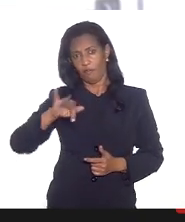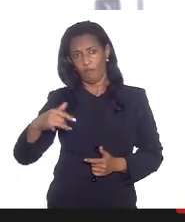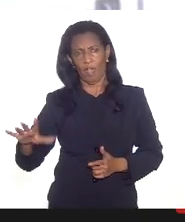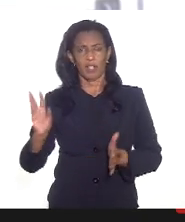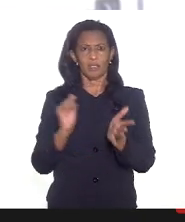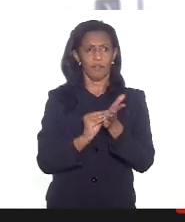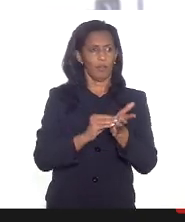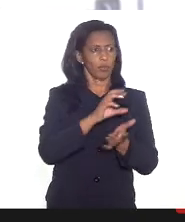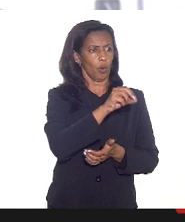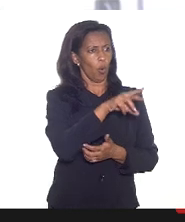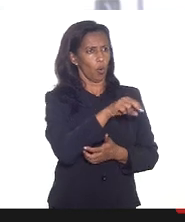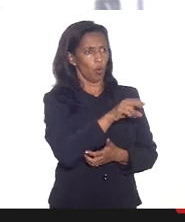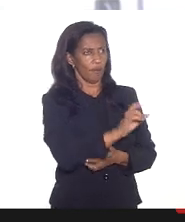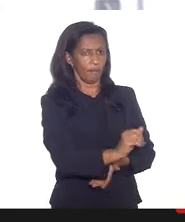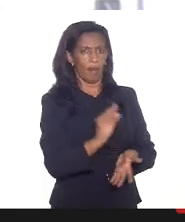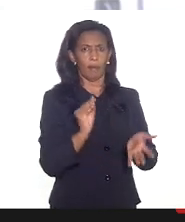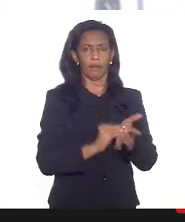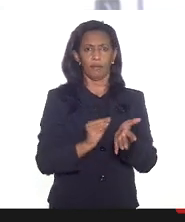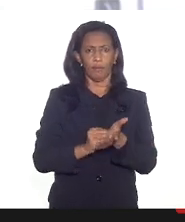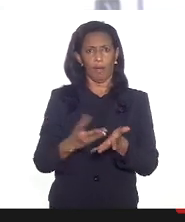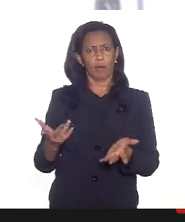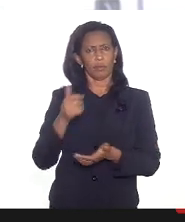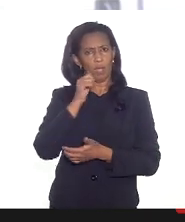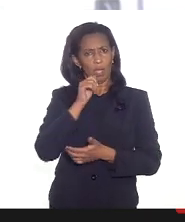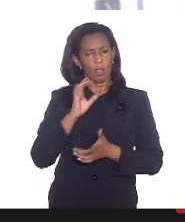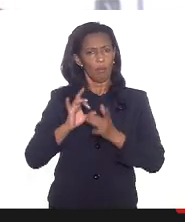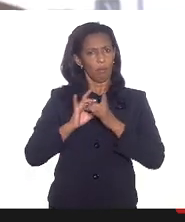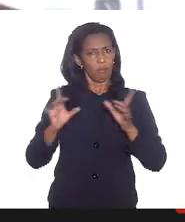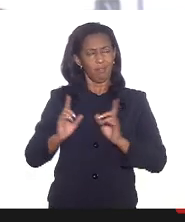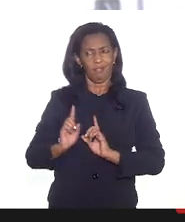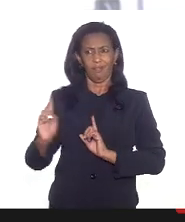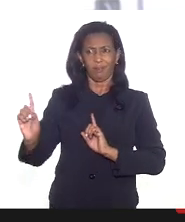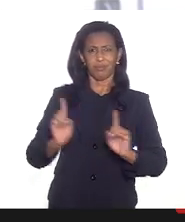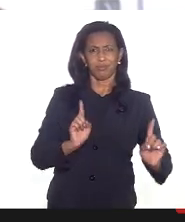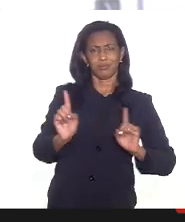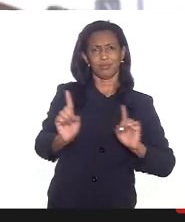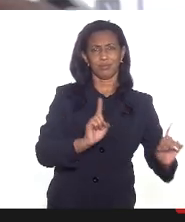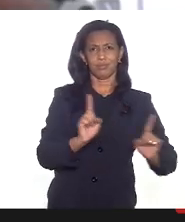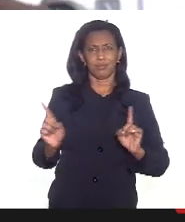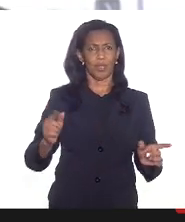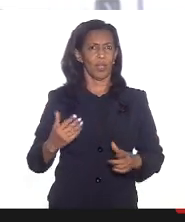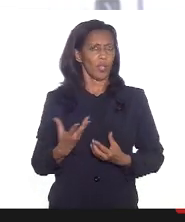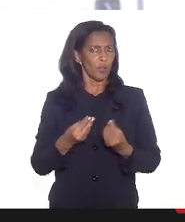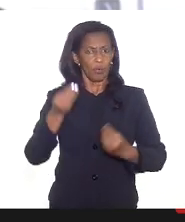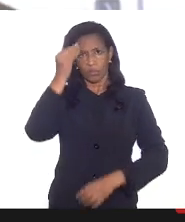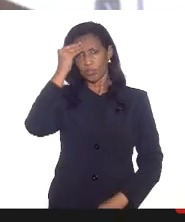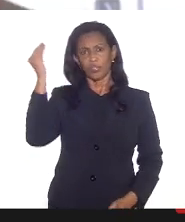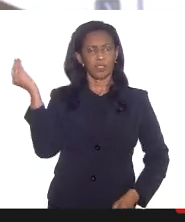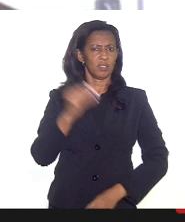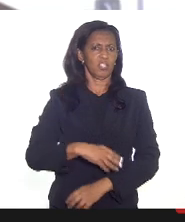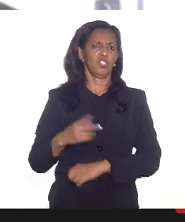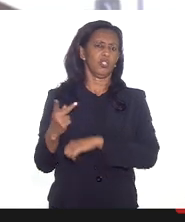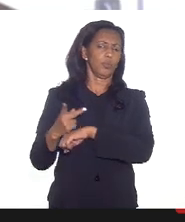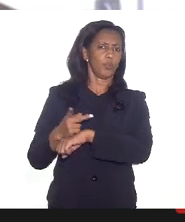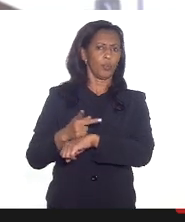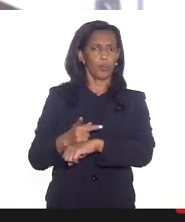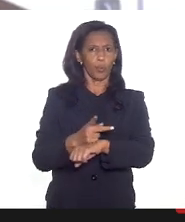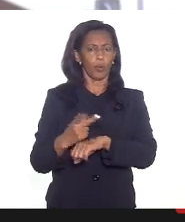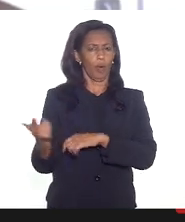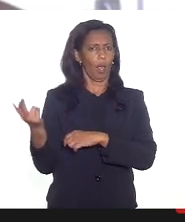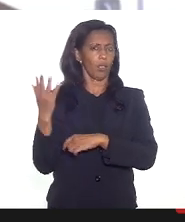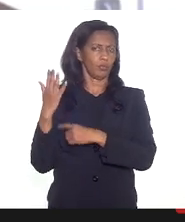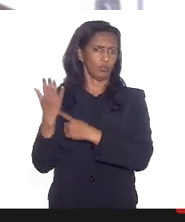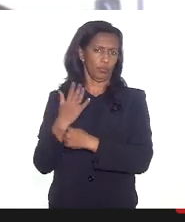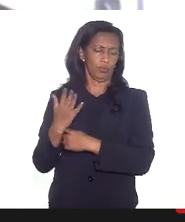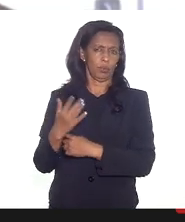Coronavac e isso expôs ainda mais essas mulheres e muitas nesse processo acabaram por desistir de procurar esse atendimento